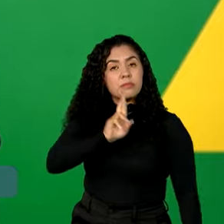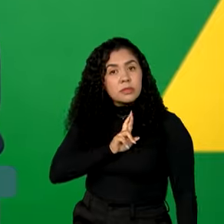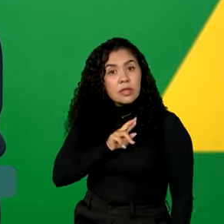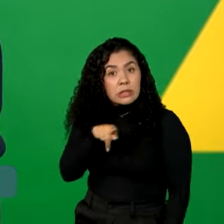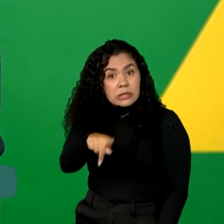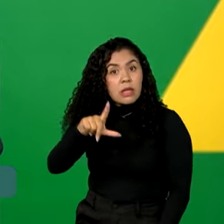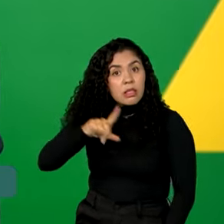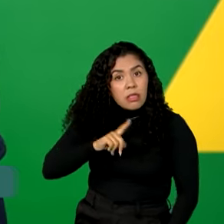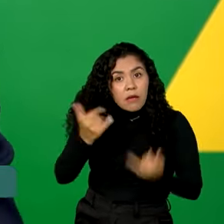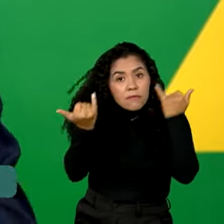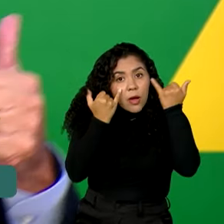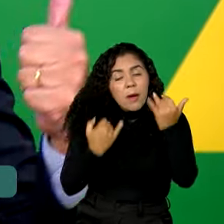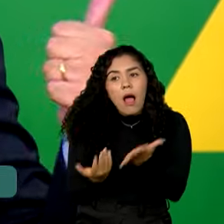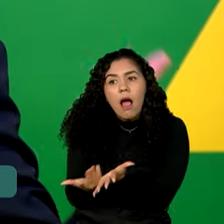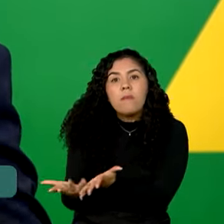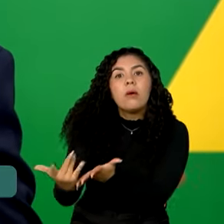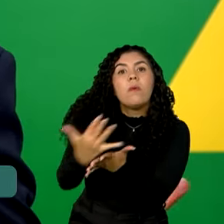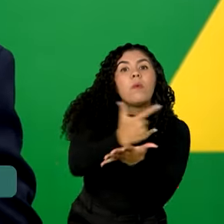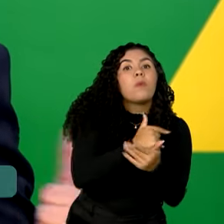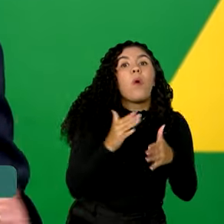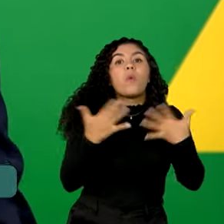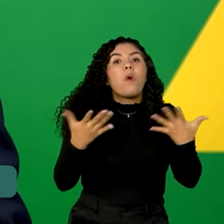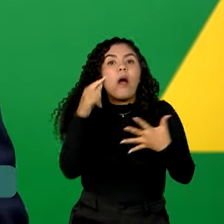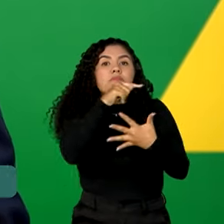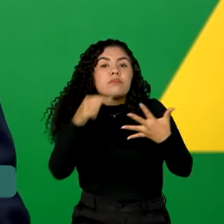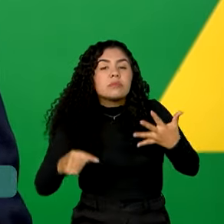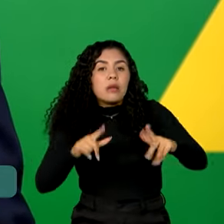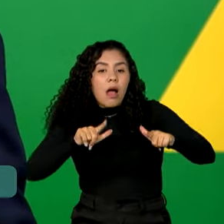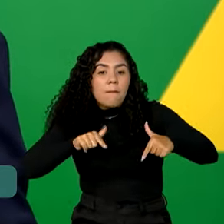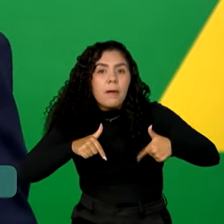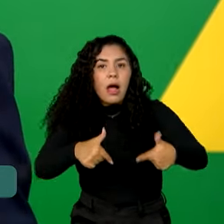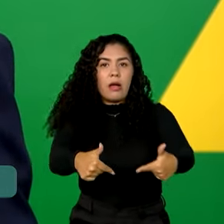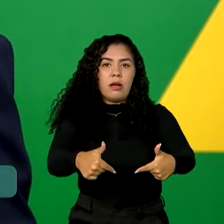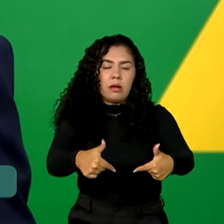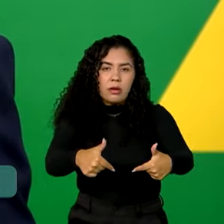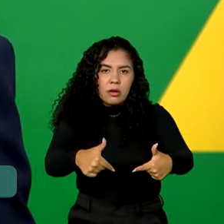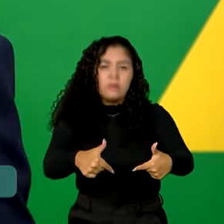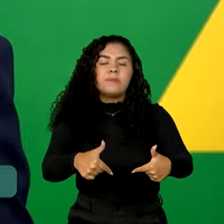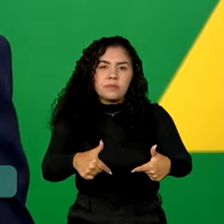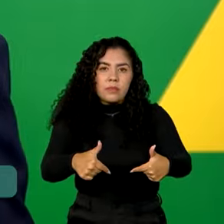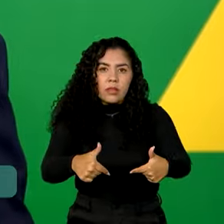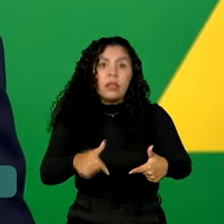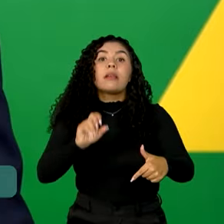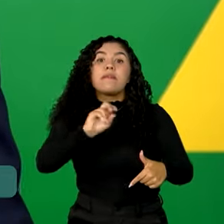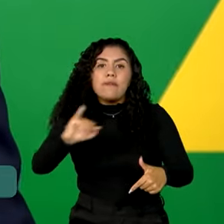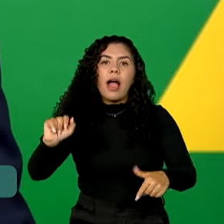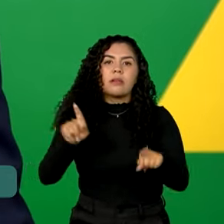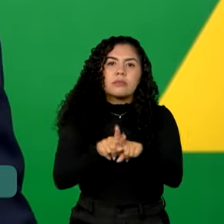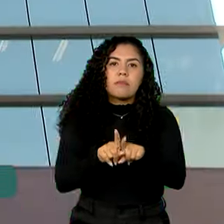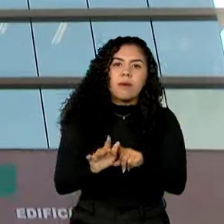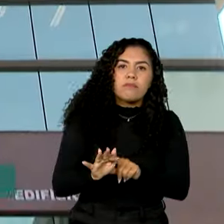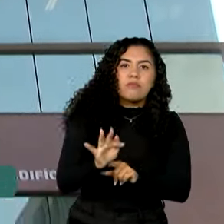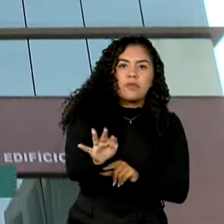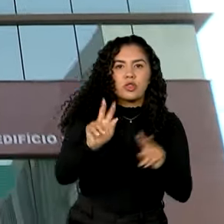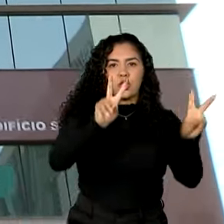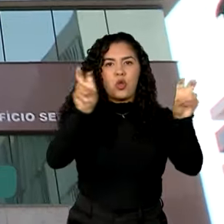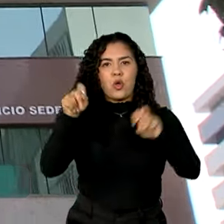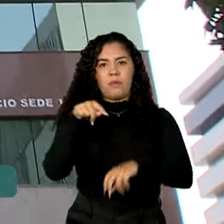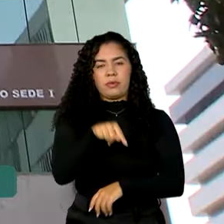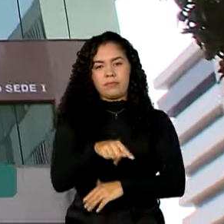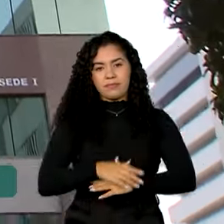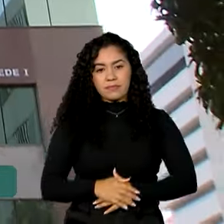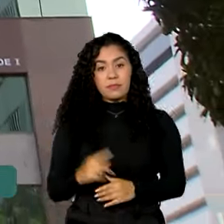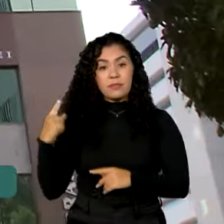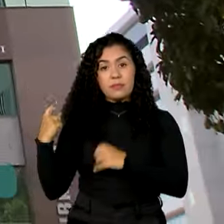críticos e que providências ela tomou e tomará em relação a isso. Já a